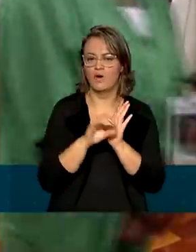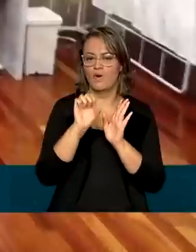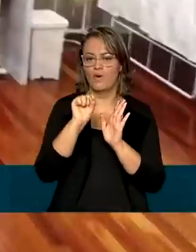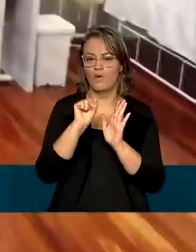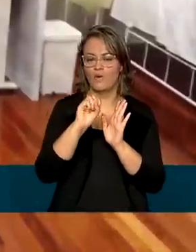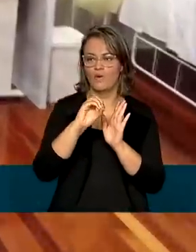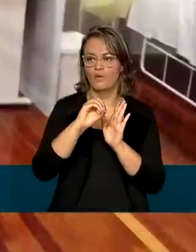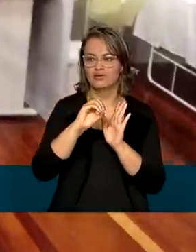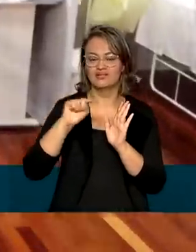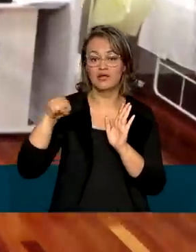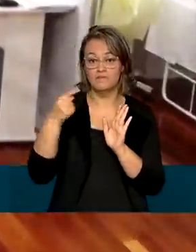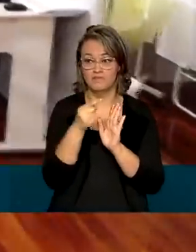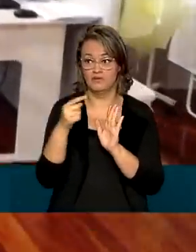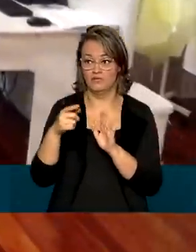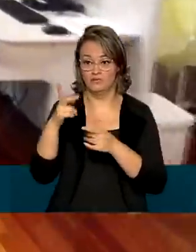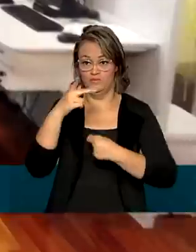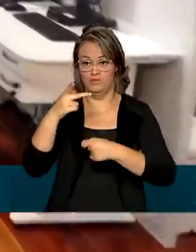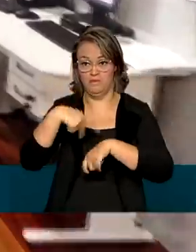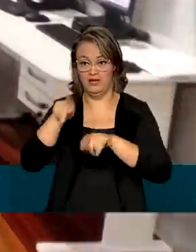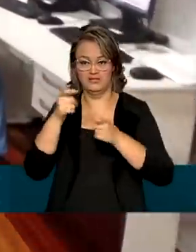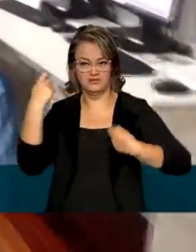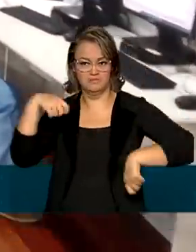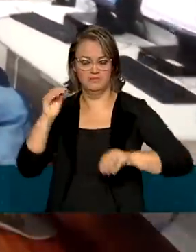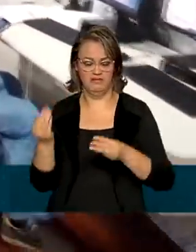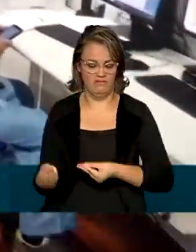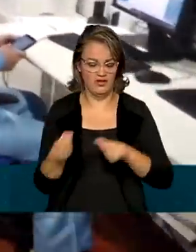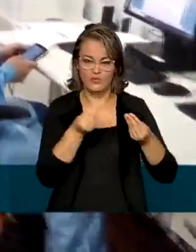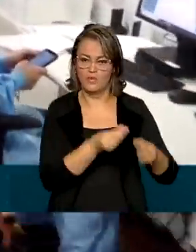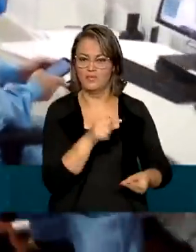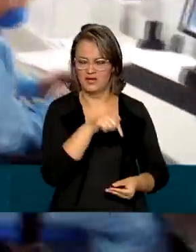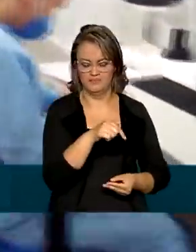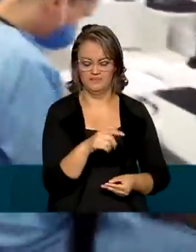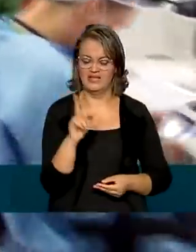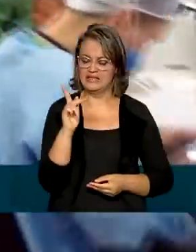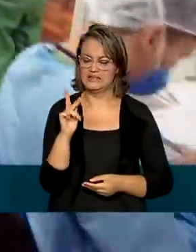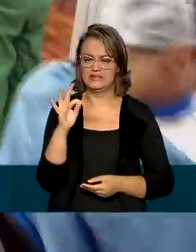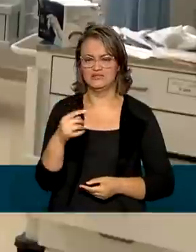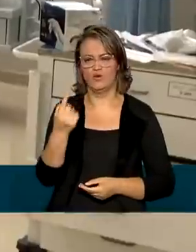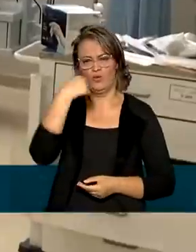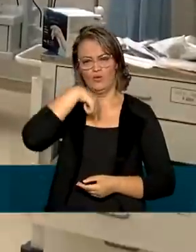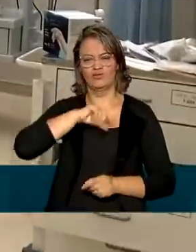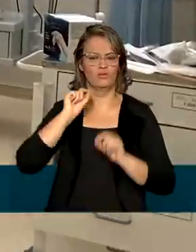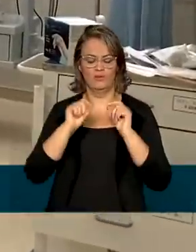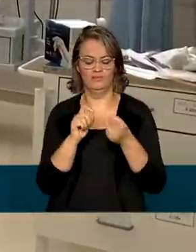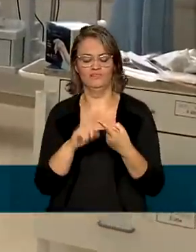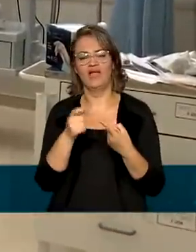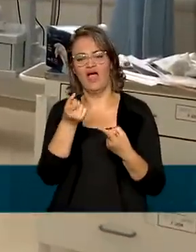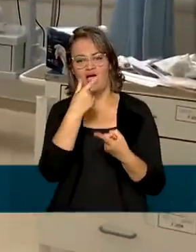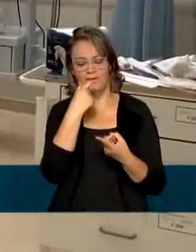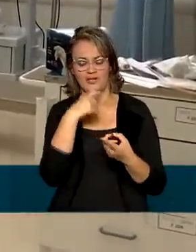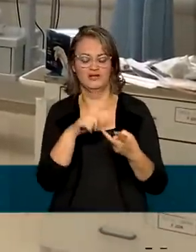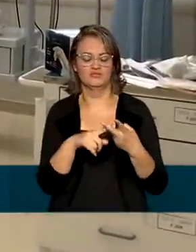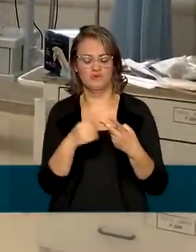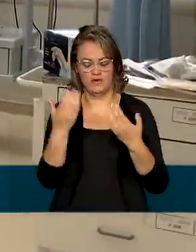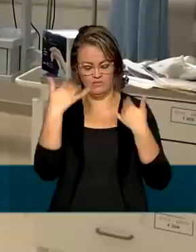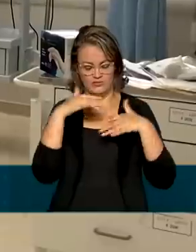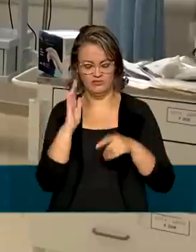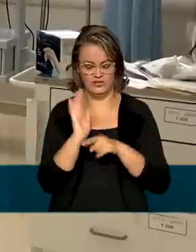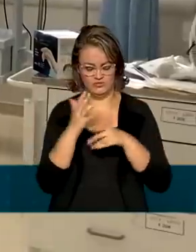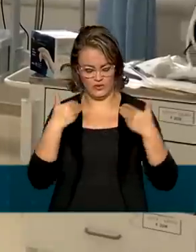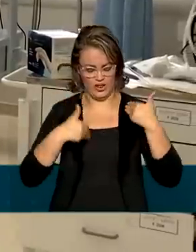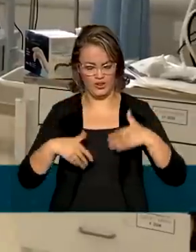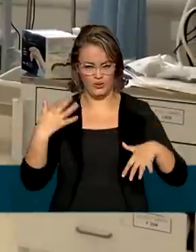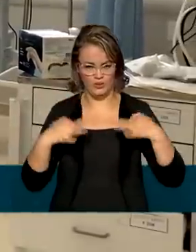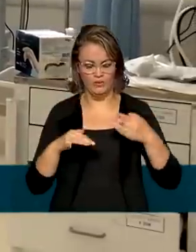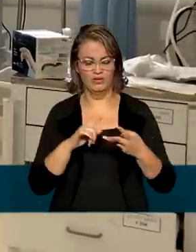itens doados pela Espanha até o final do mês. O kit intubação é composto por analgésicos, bloqueadores neuromusculares